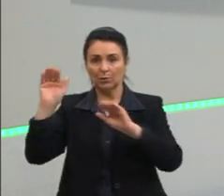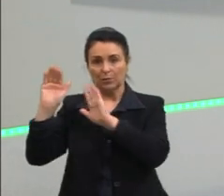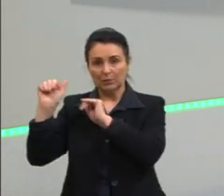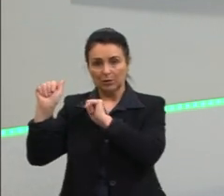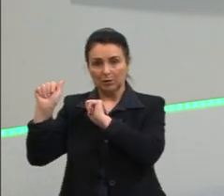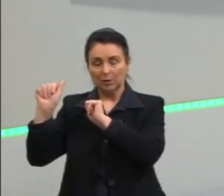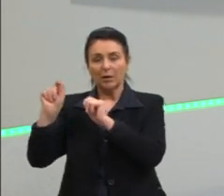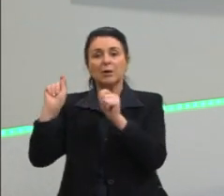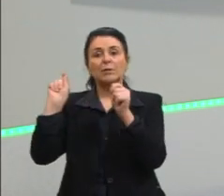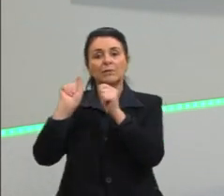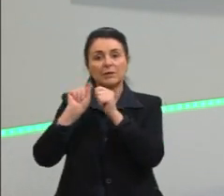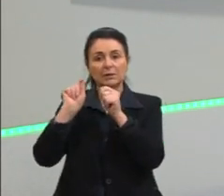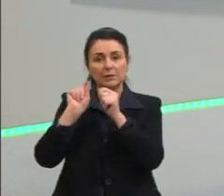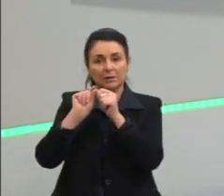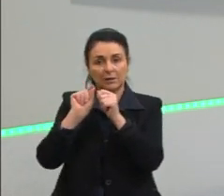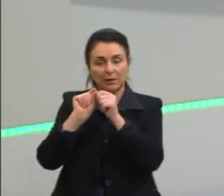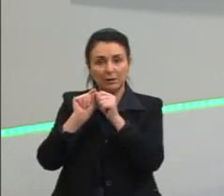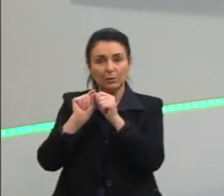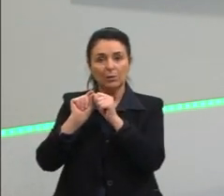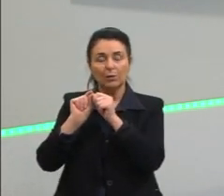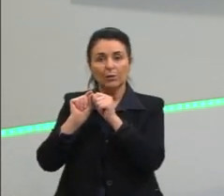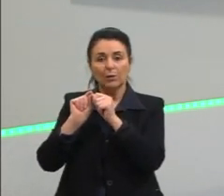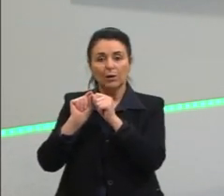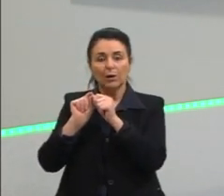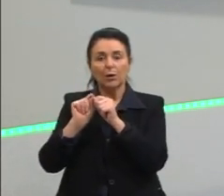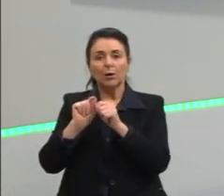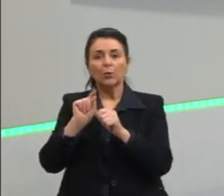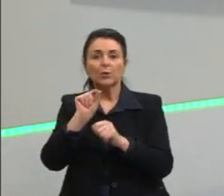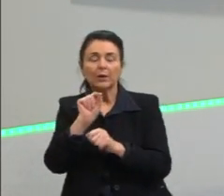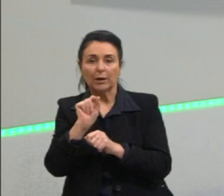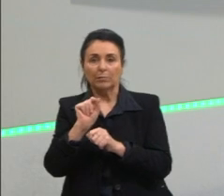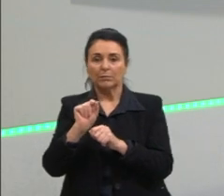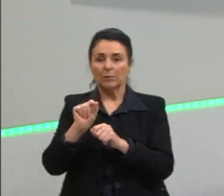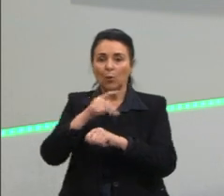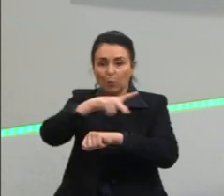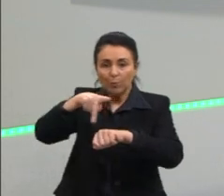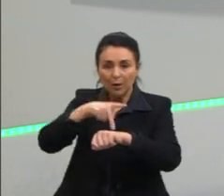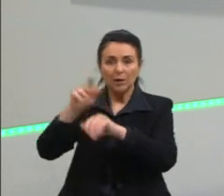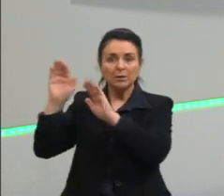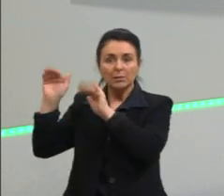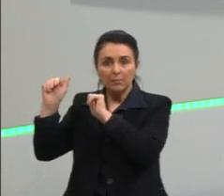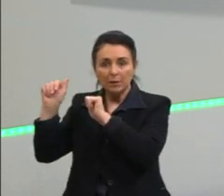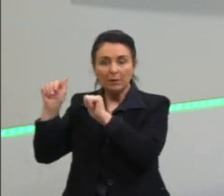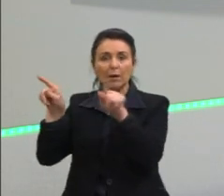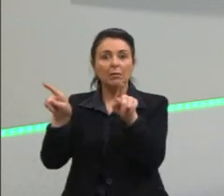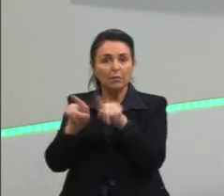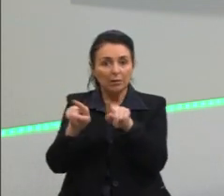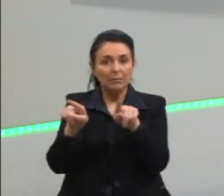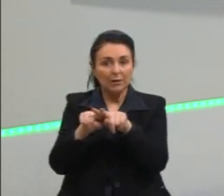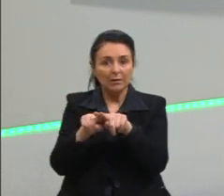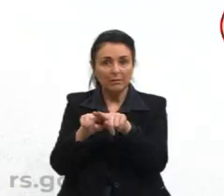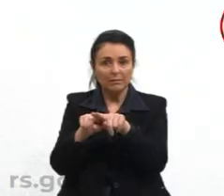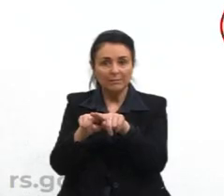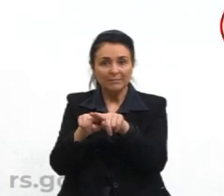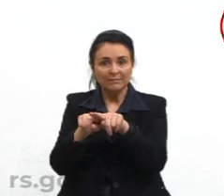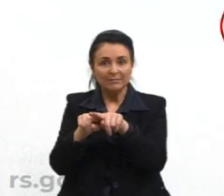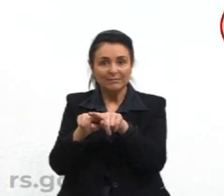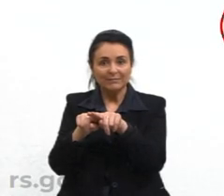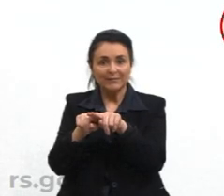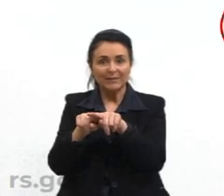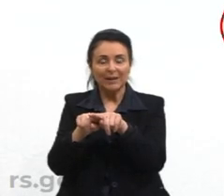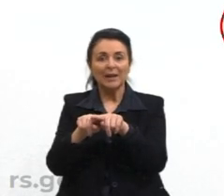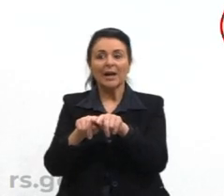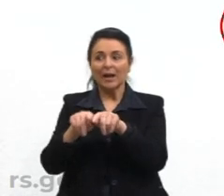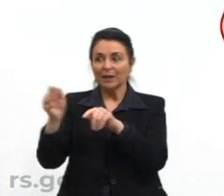ao fazer isso, a Espanha também fez com que, trazendo o idioma para a